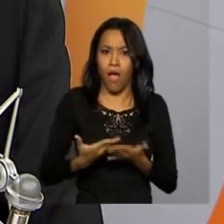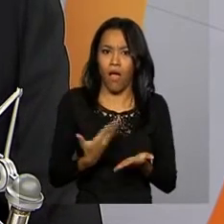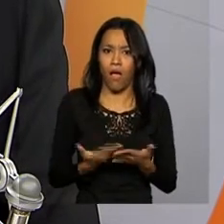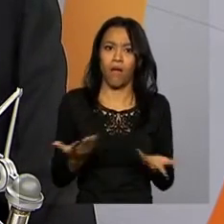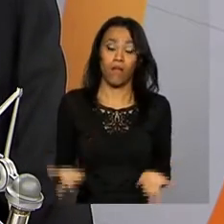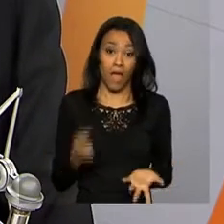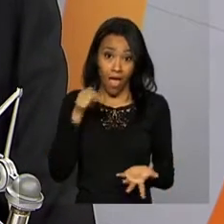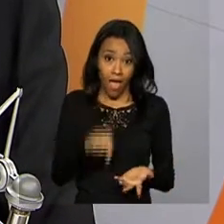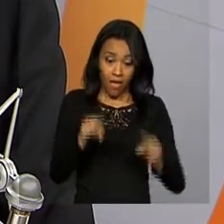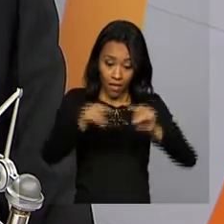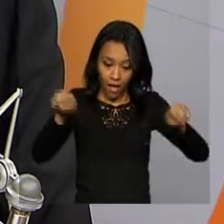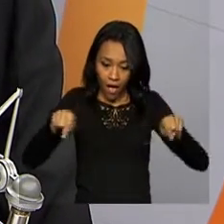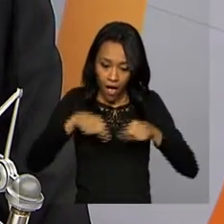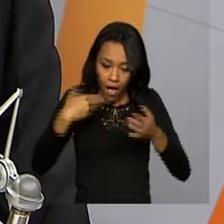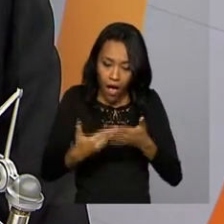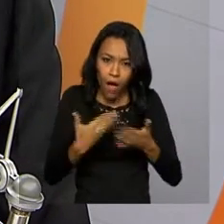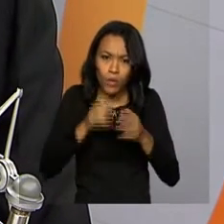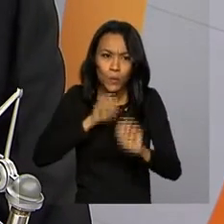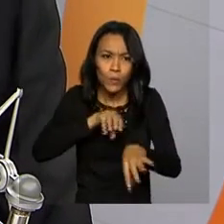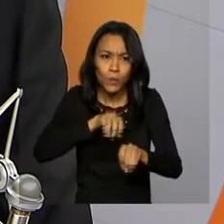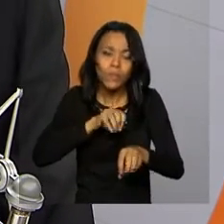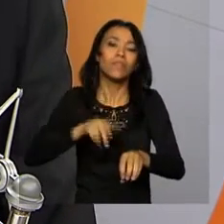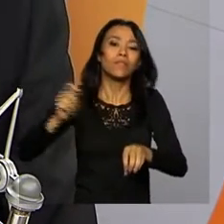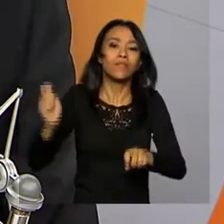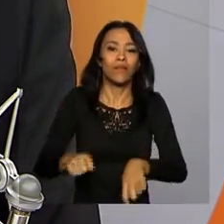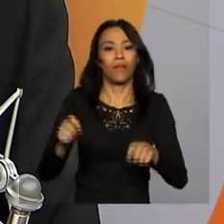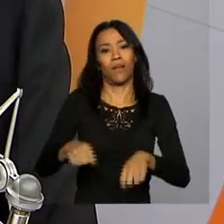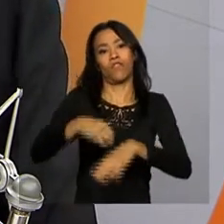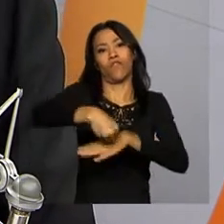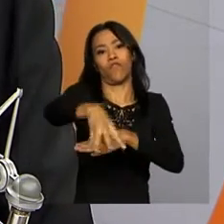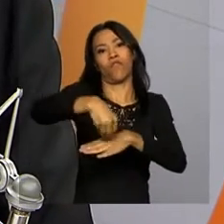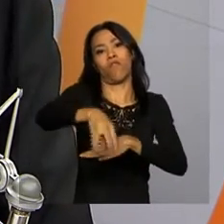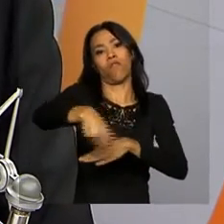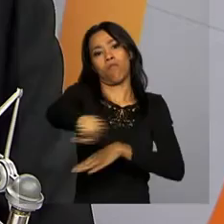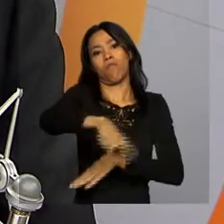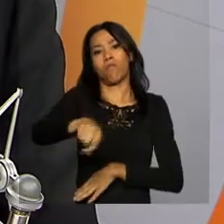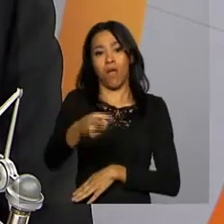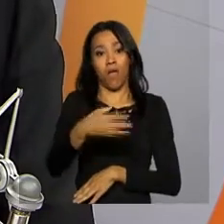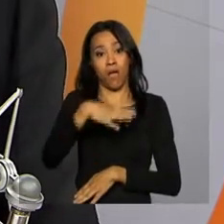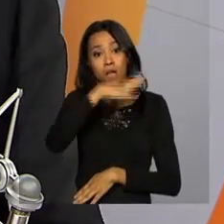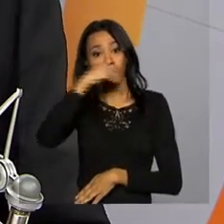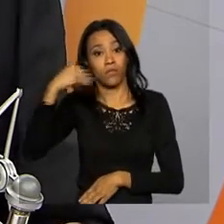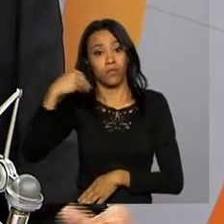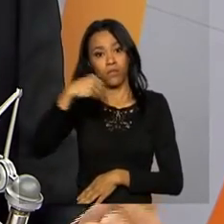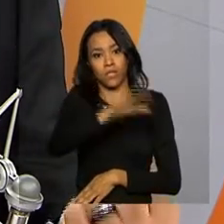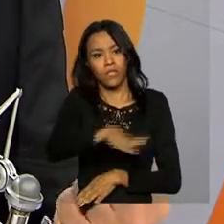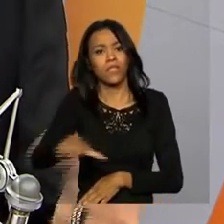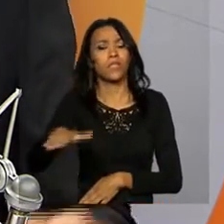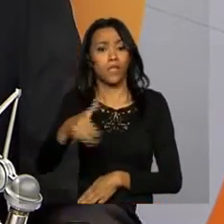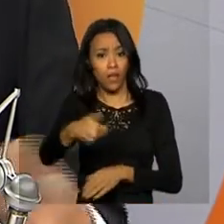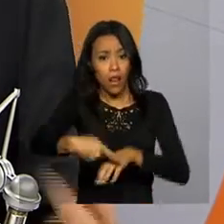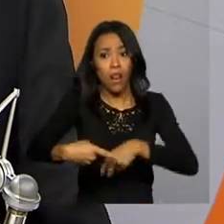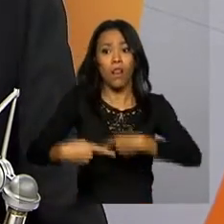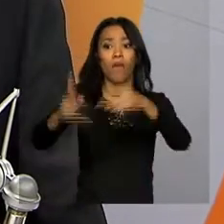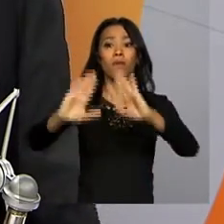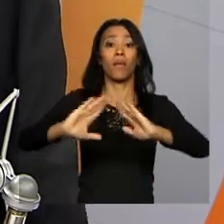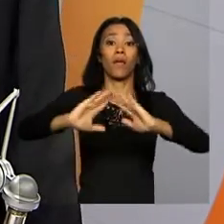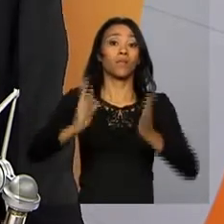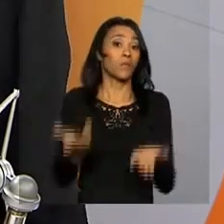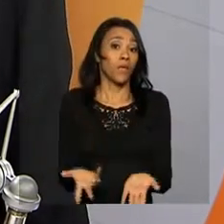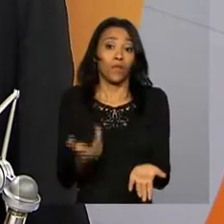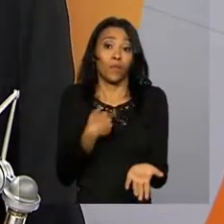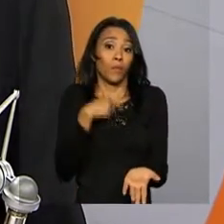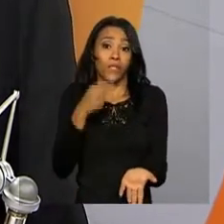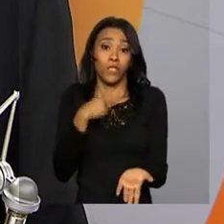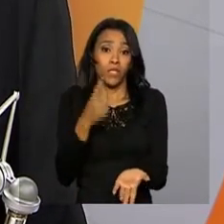Através da sala de aula, a pode manter informada a juventude, as crianças, e elas levarem para dentro de casa uma nova atitude, porque não